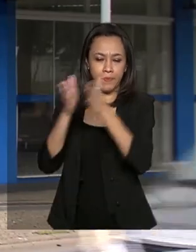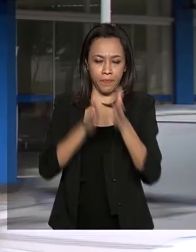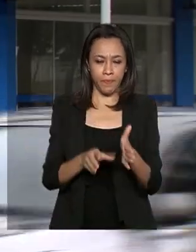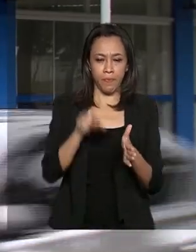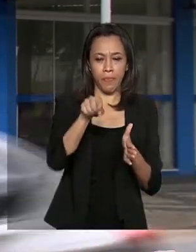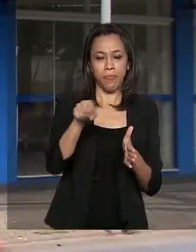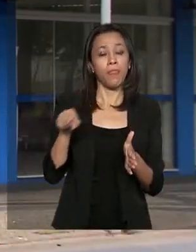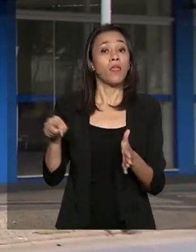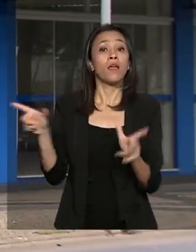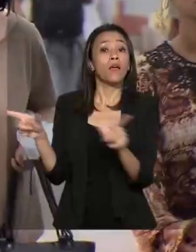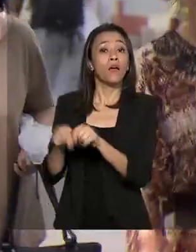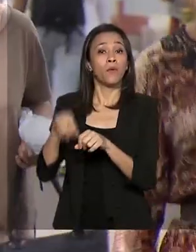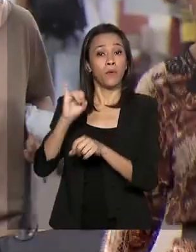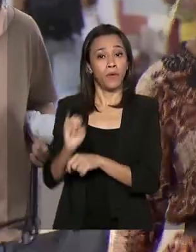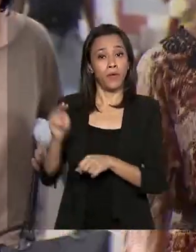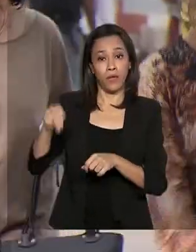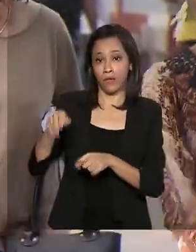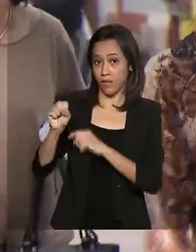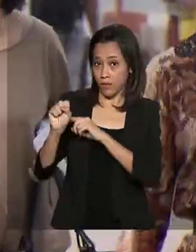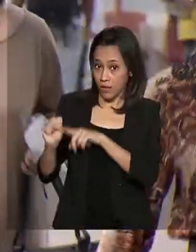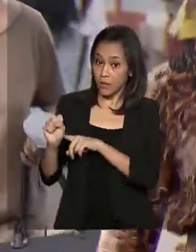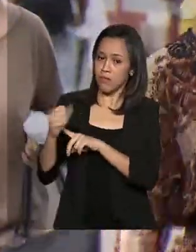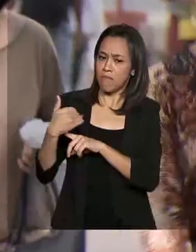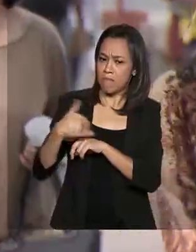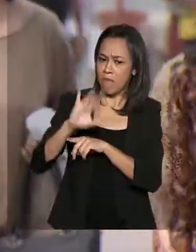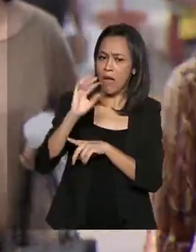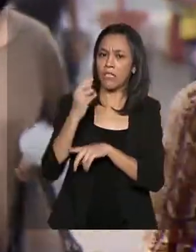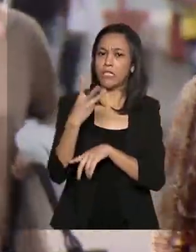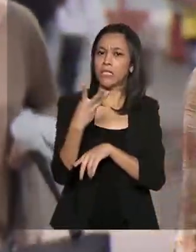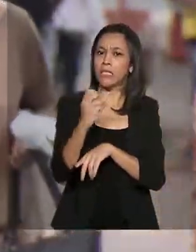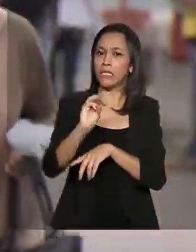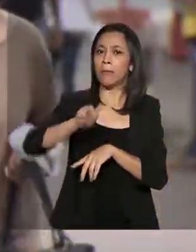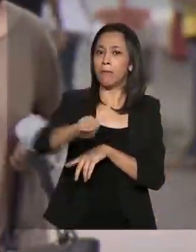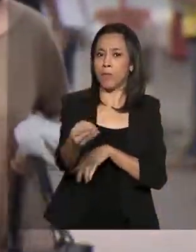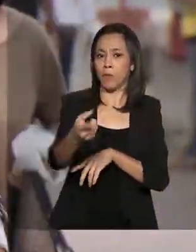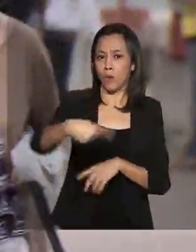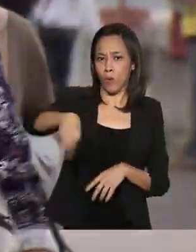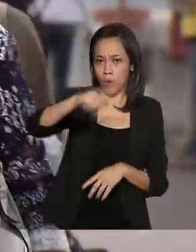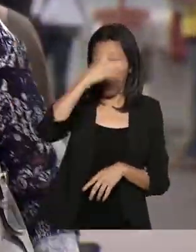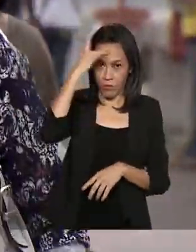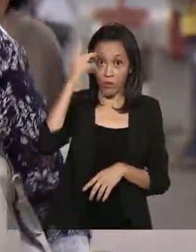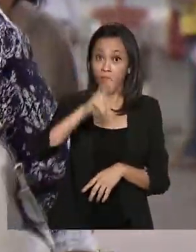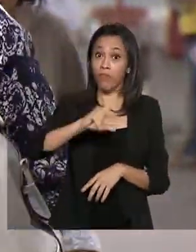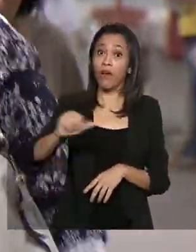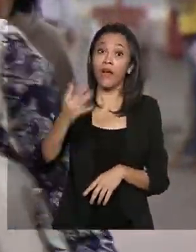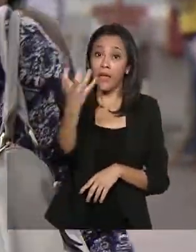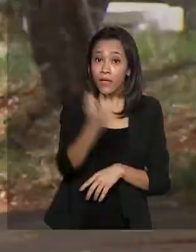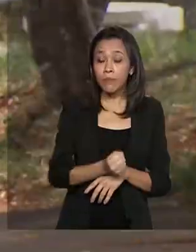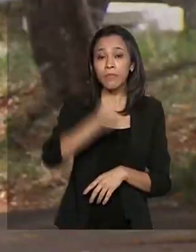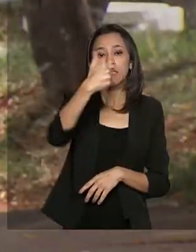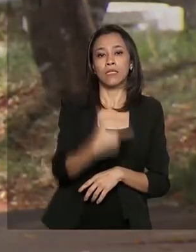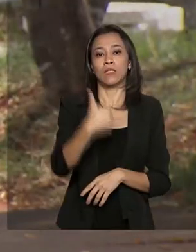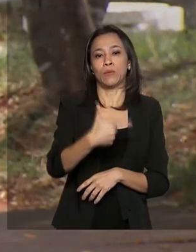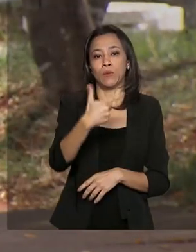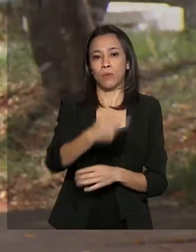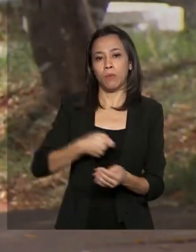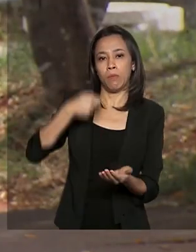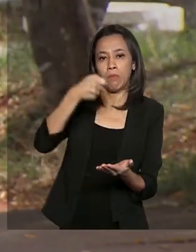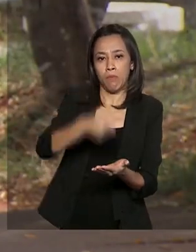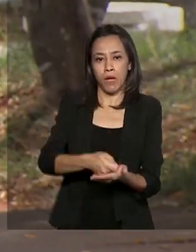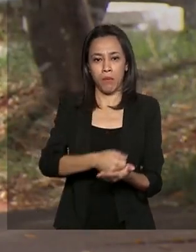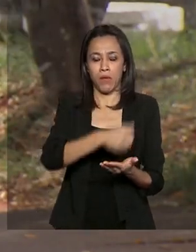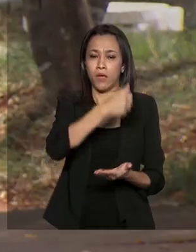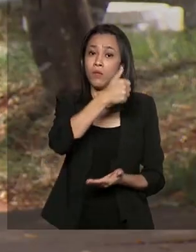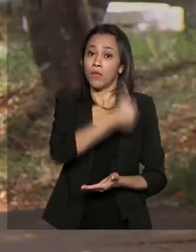Nacional do Seguro Social, mais de 30 milhões de beneficiários receberão a segunda parcela do 13º, o equivalente a